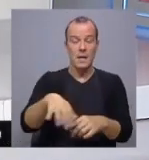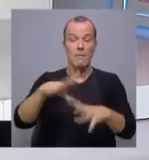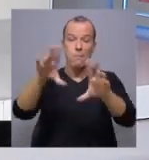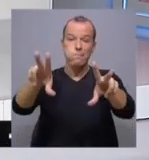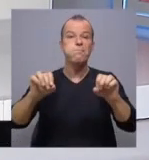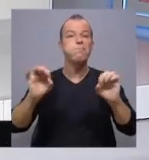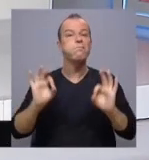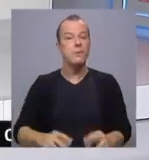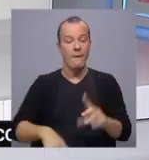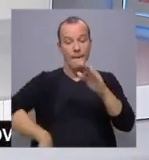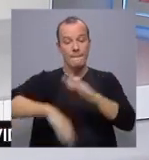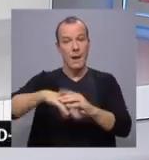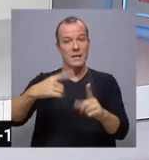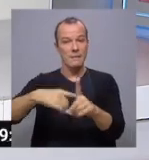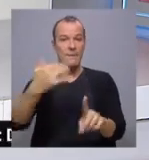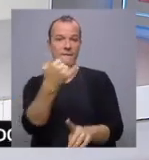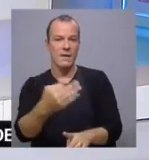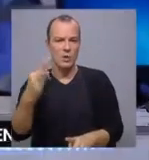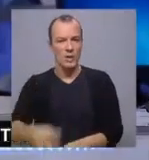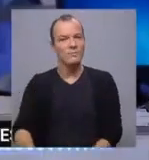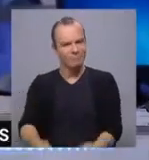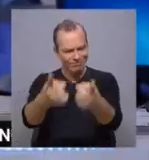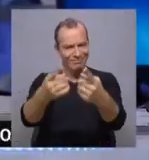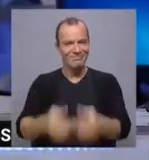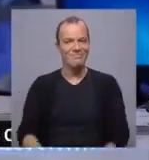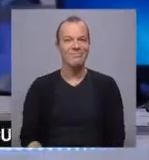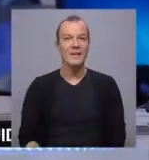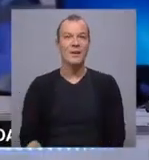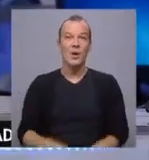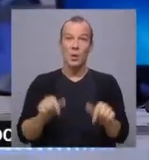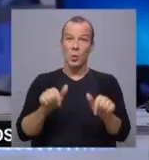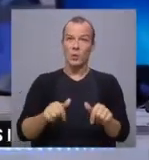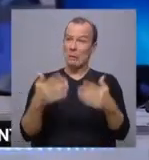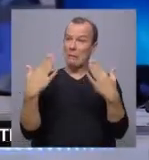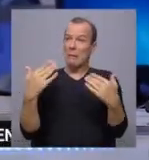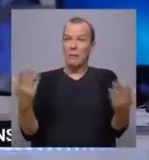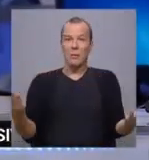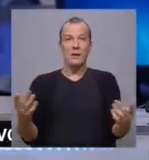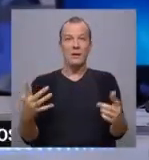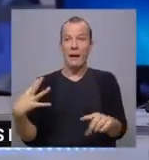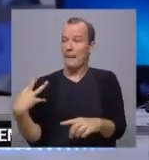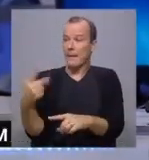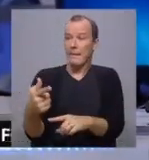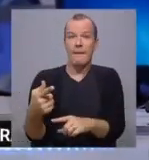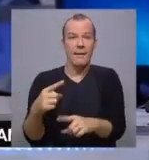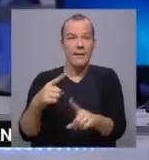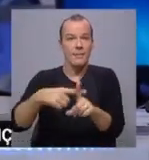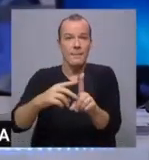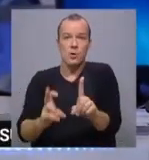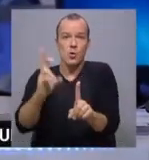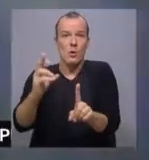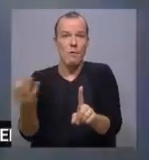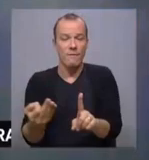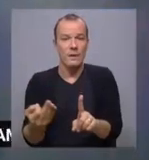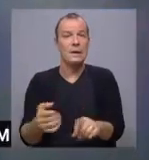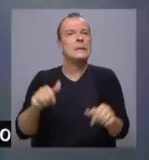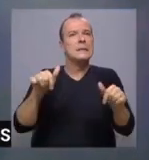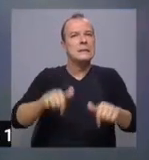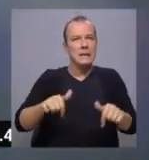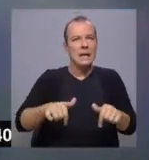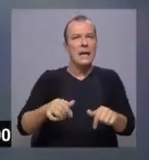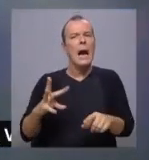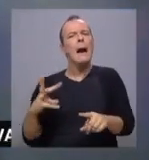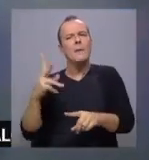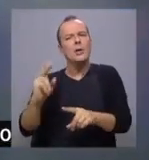nublado ou limpo e 24 graus de temperatura máxima, Carol. Ricardo, hoje está calor, já se nota e amanhã a temperatura vai subir? Hoje já sobe bastante e amanhã